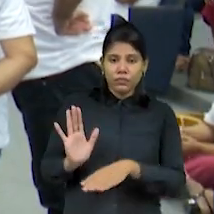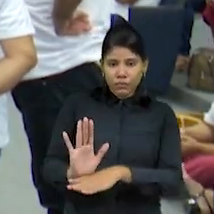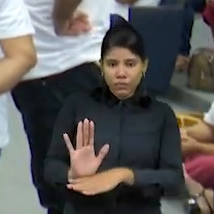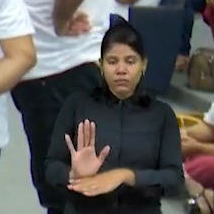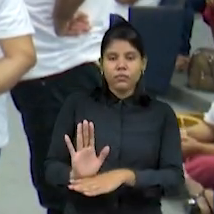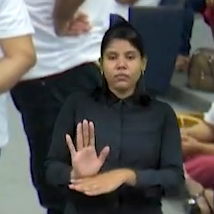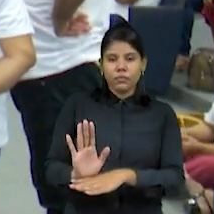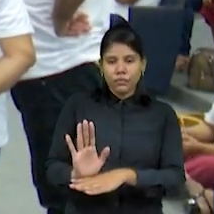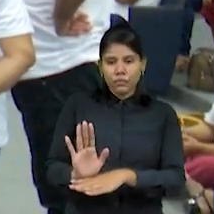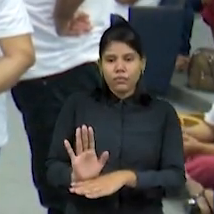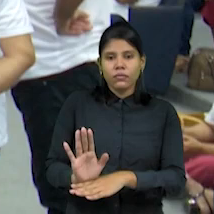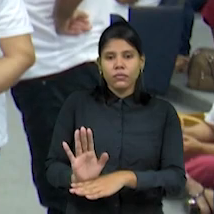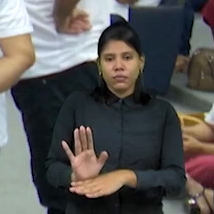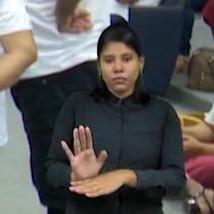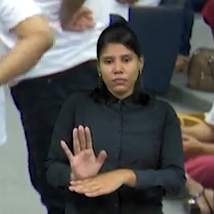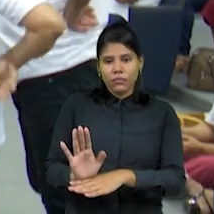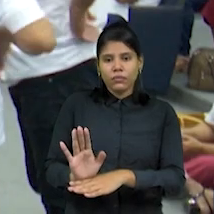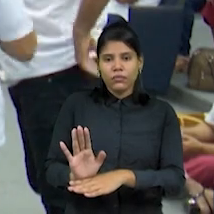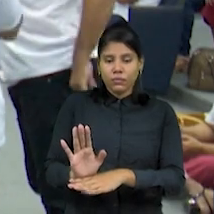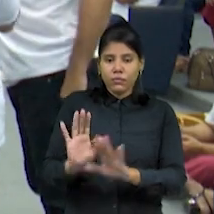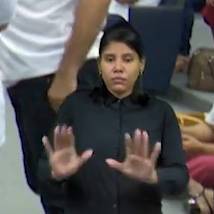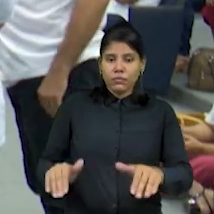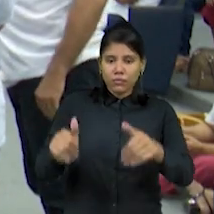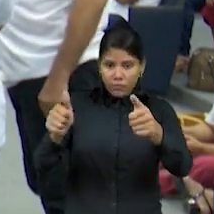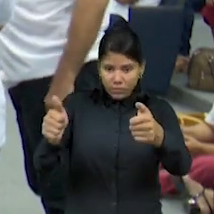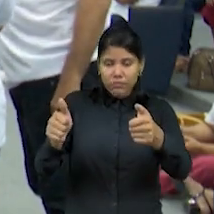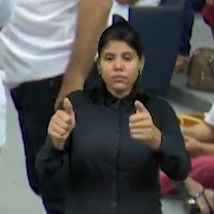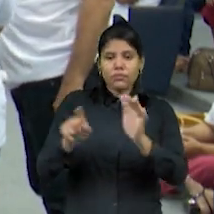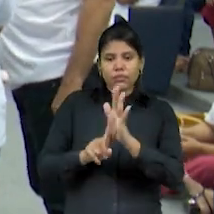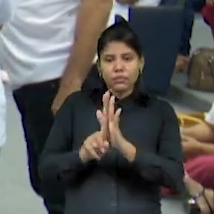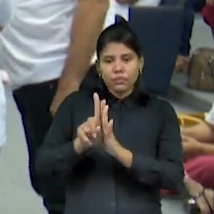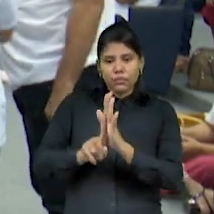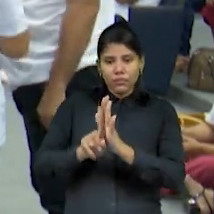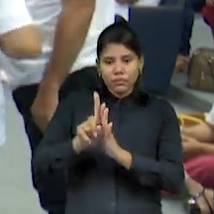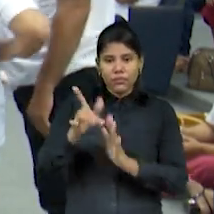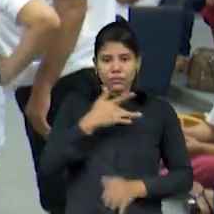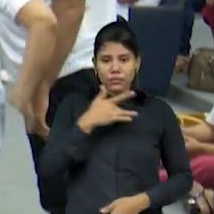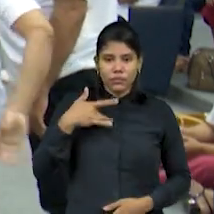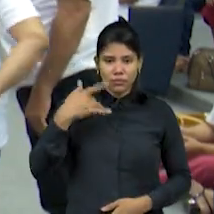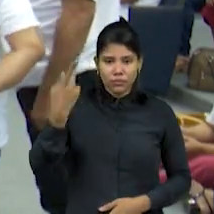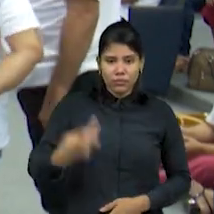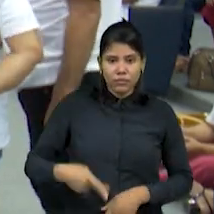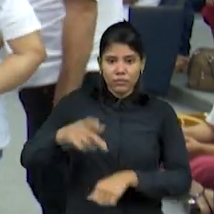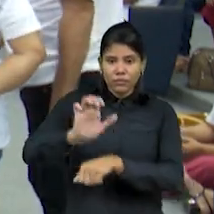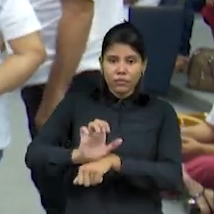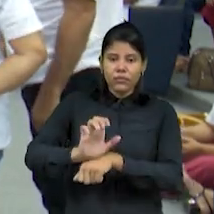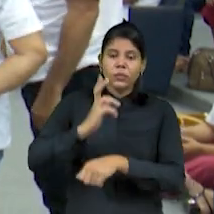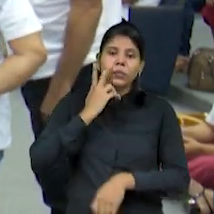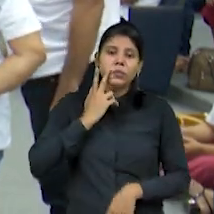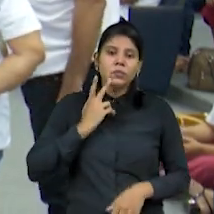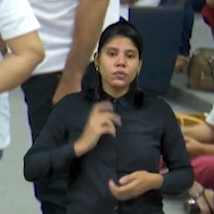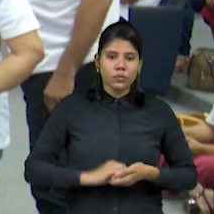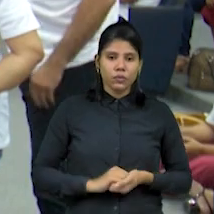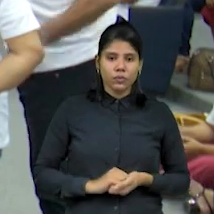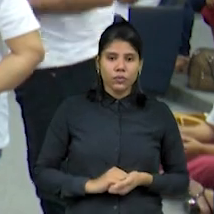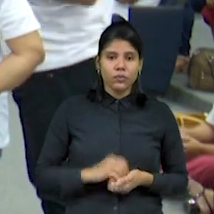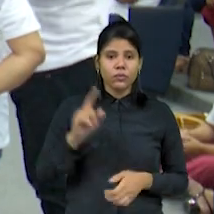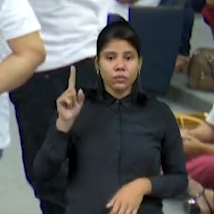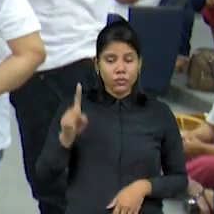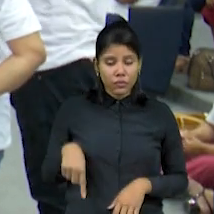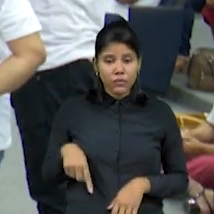contribuindo muito com a melhoria dos índices de saúde do nosso Estado do Ceará. O Estado do Ceará, que é pioneiro,